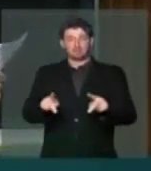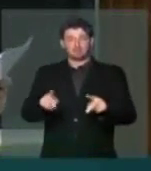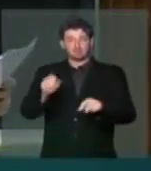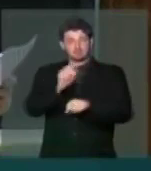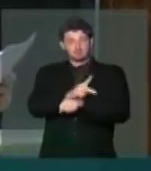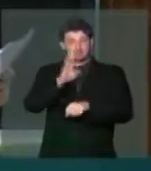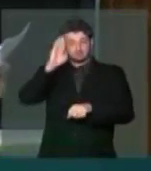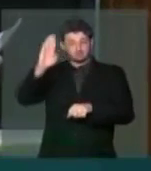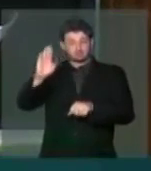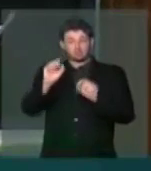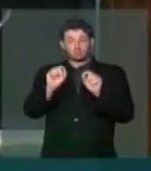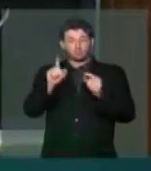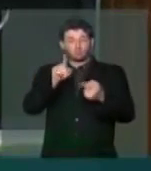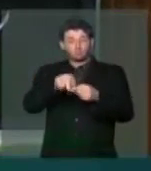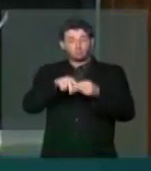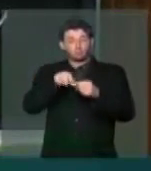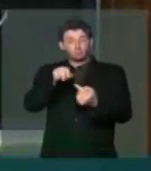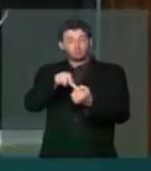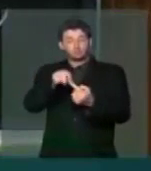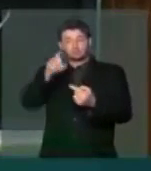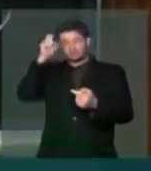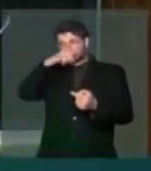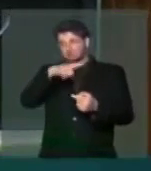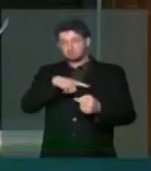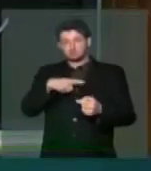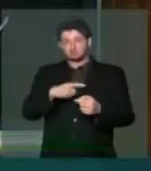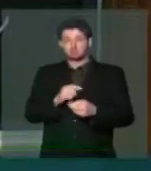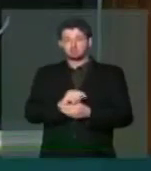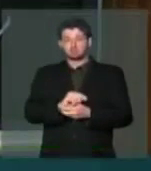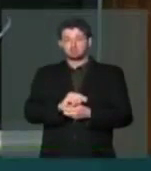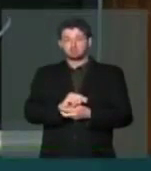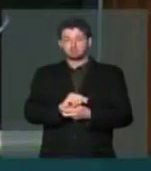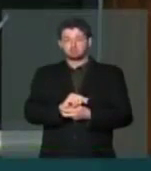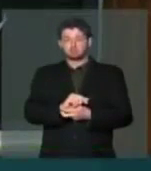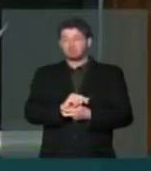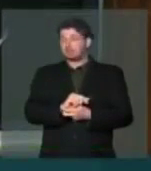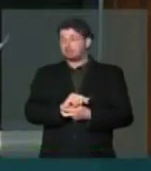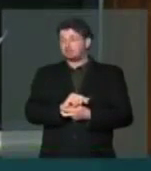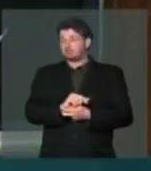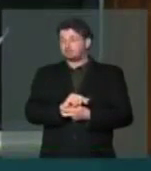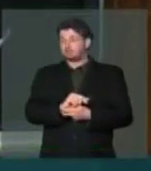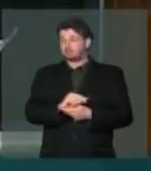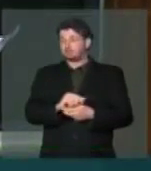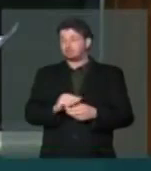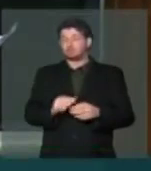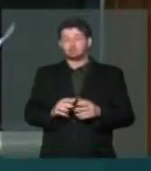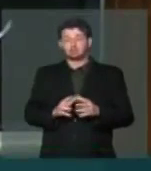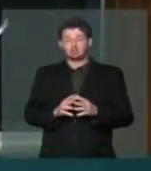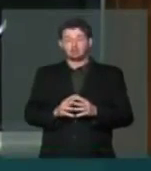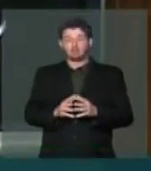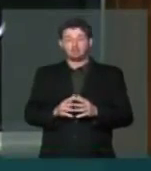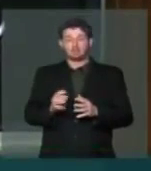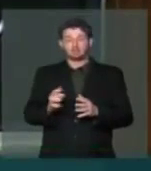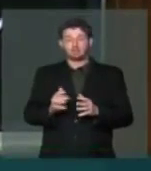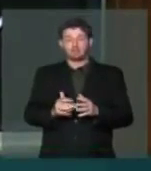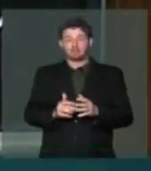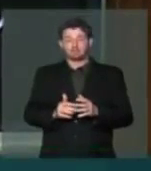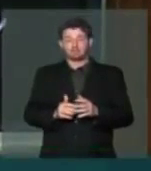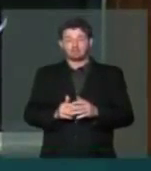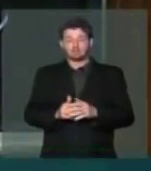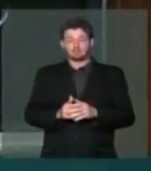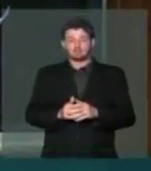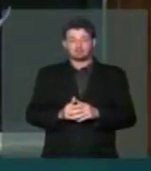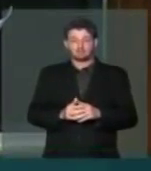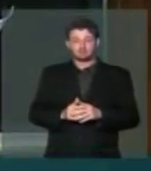em razão da dificuldade de controle da atividade por parte da autarquia previdenciária INSS. A própria